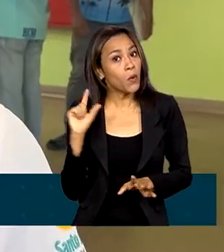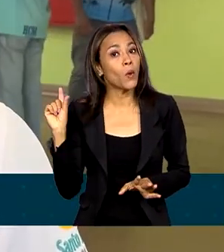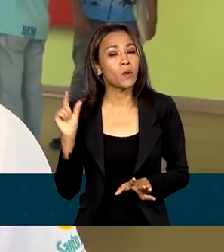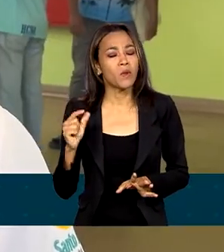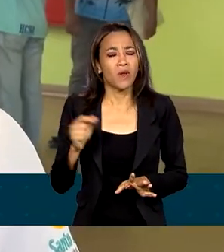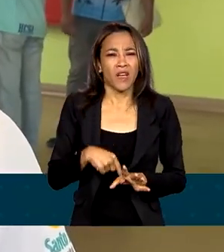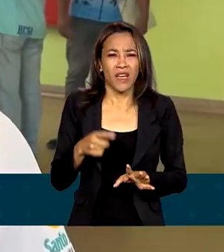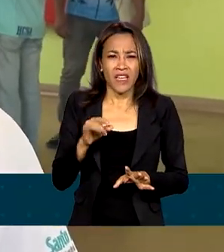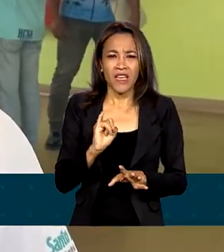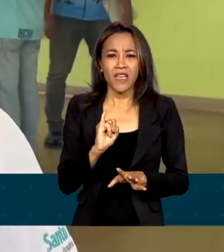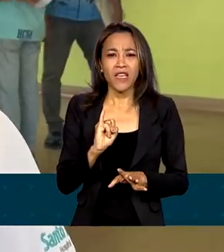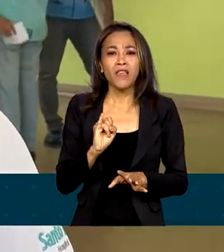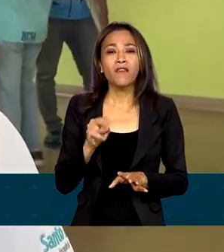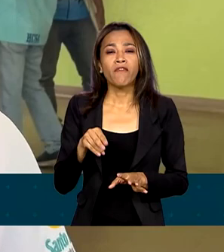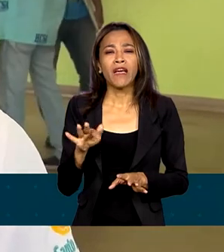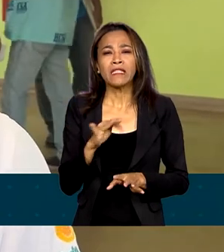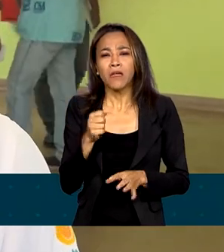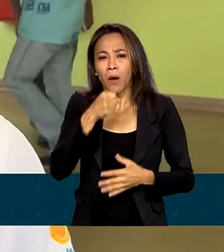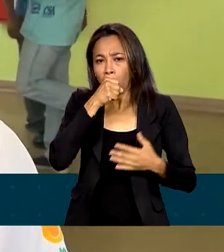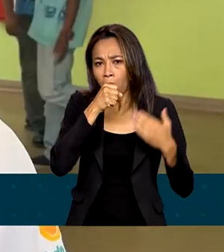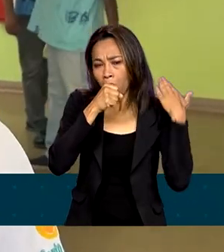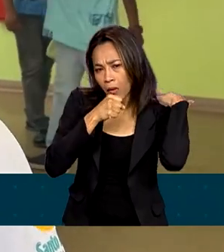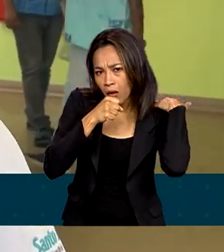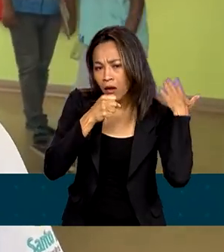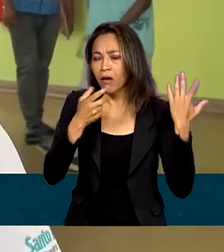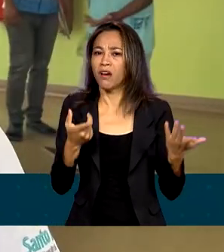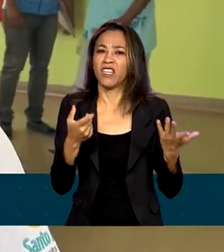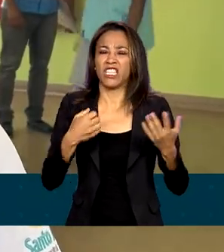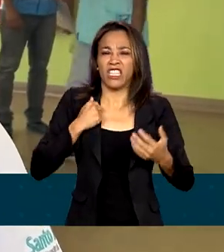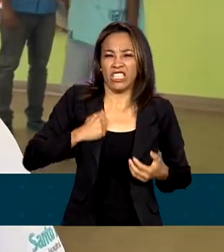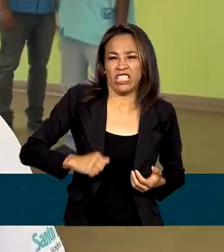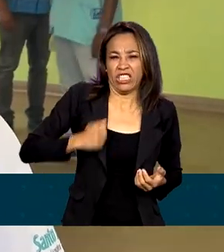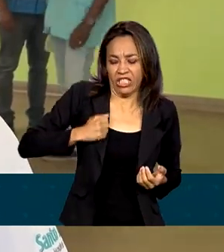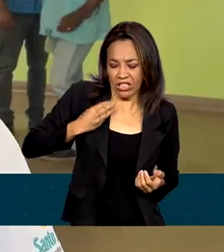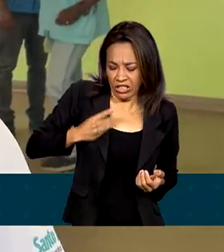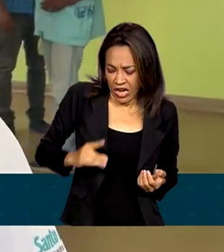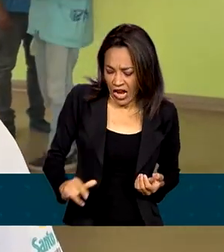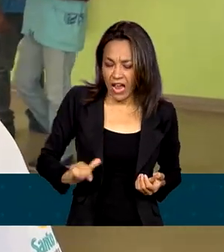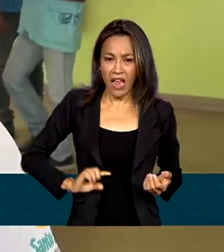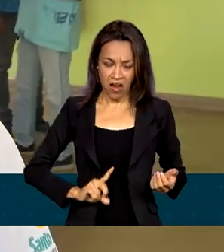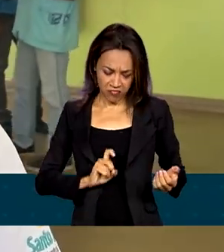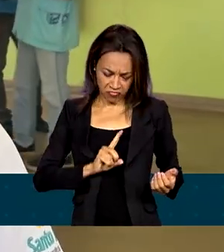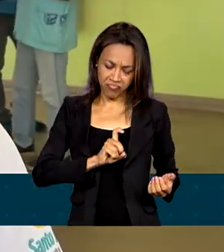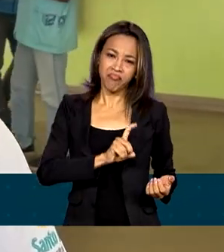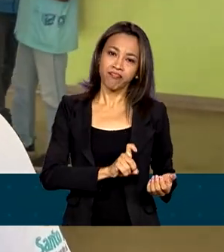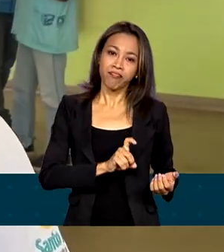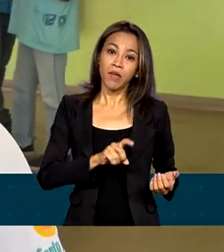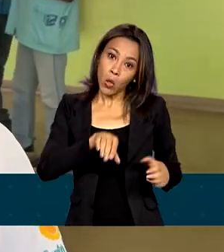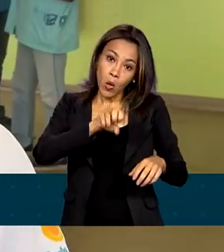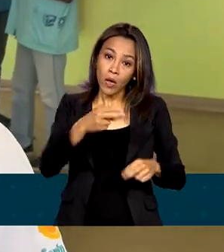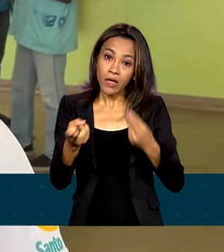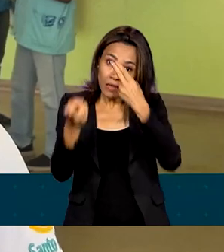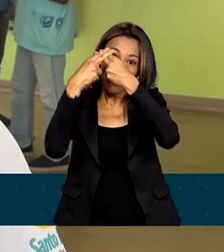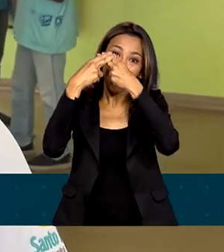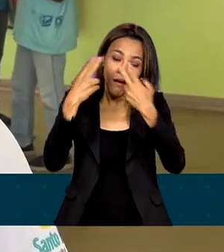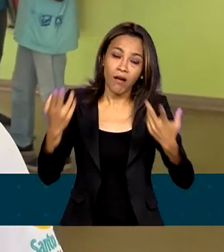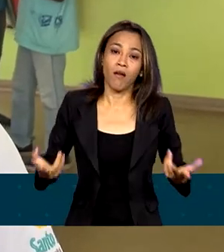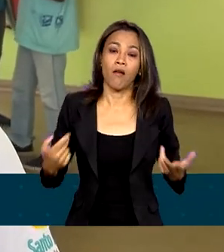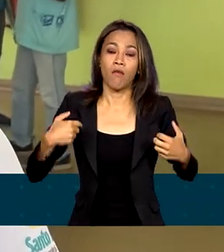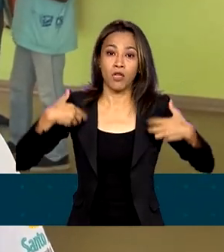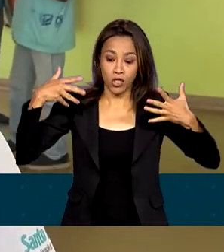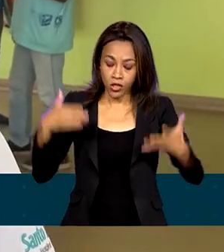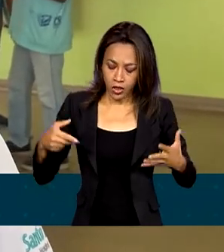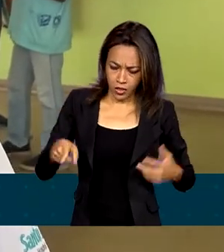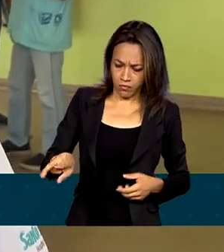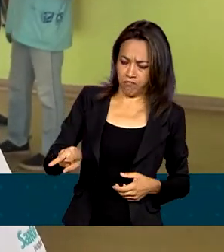Uma infecção, como por exemplo uma pneumonia, uma diarreia, uma verminose, em algumas circunstâncias algum trauma. E quando elas chegam aqui, nós